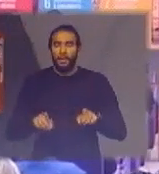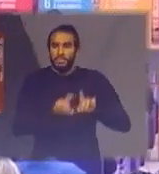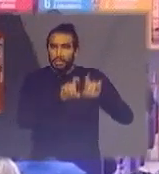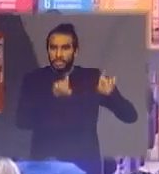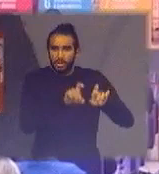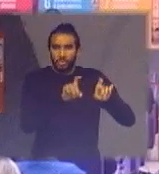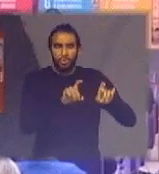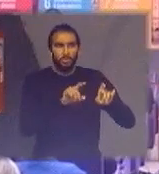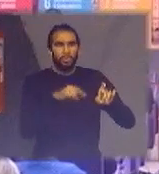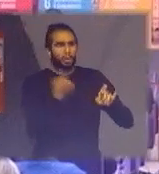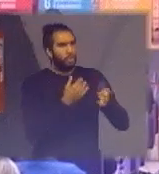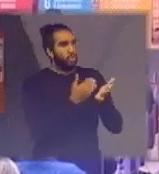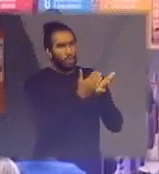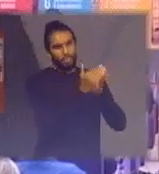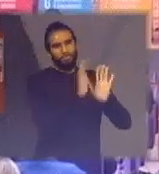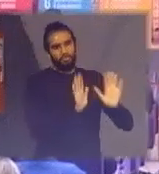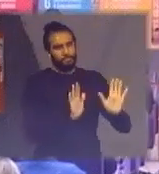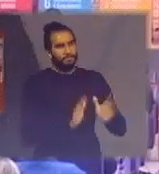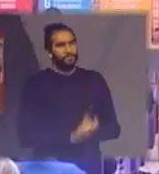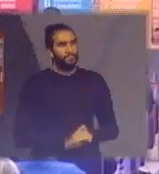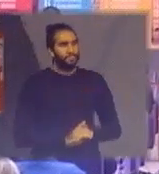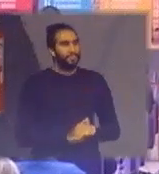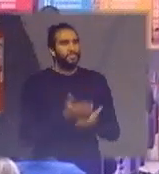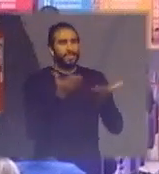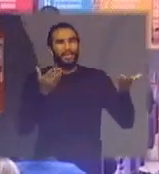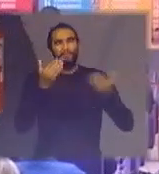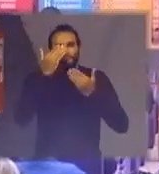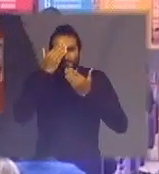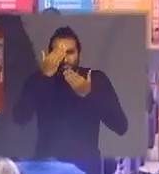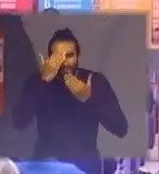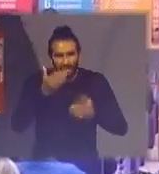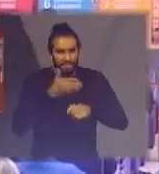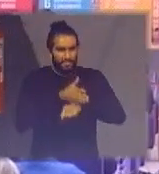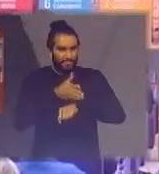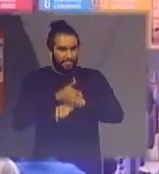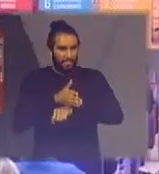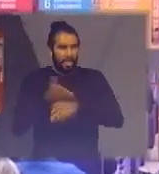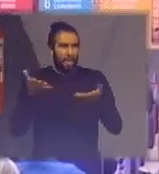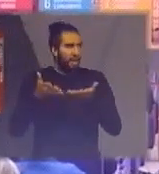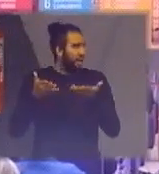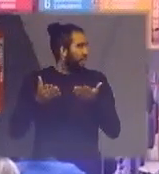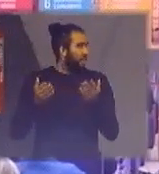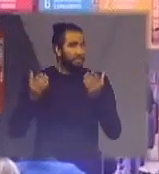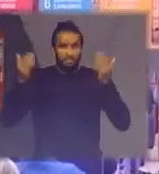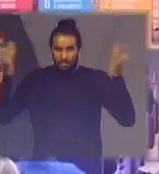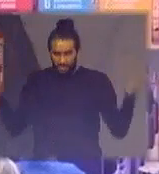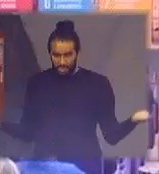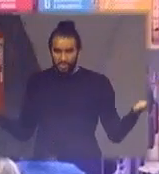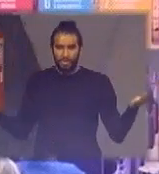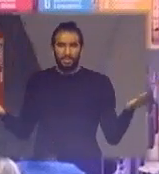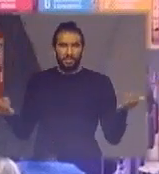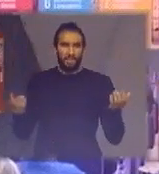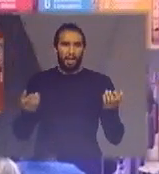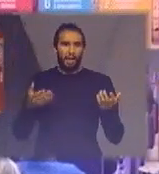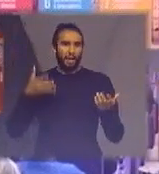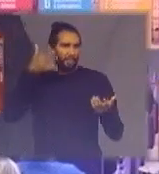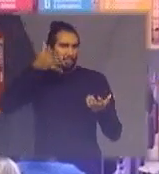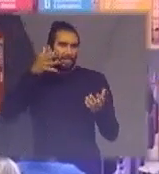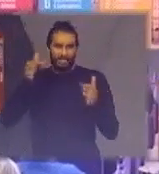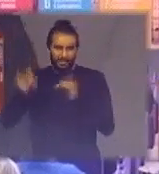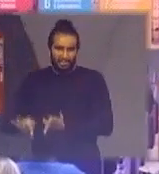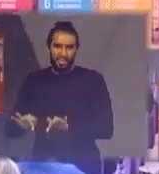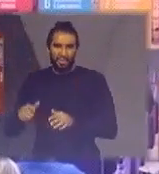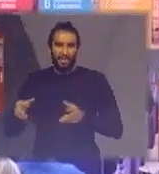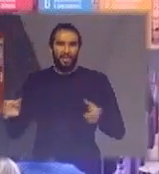começando só gente vou agradecer a participação de todos vou passar a palavra aqui para vocês fazerem as considerações finais a gente poder encerrar essa mesa